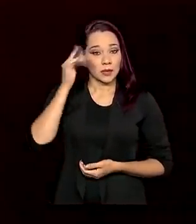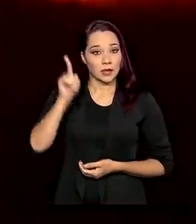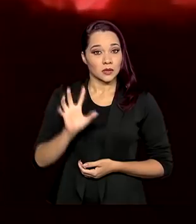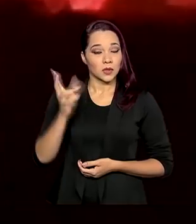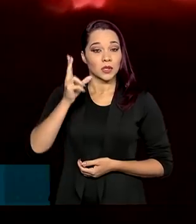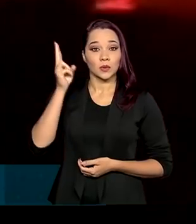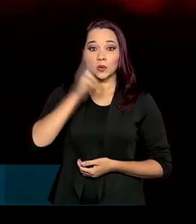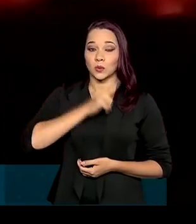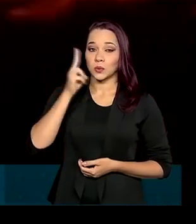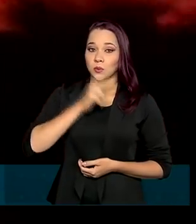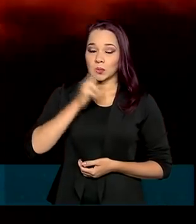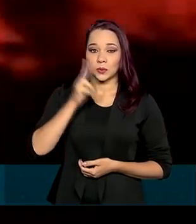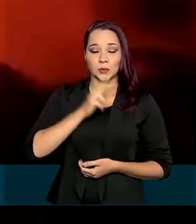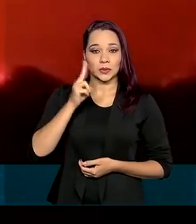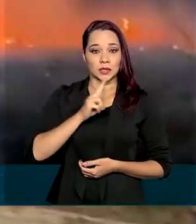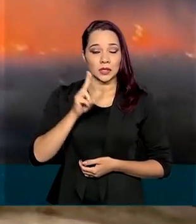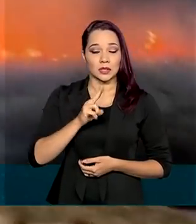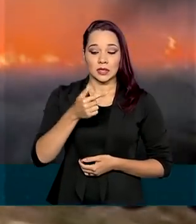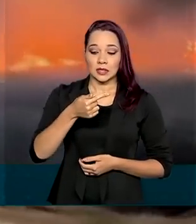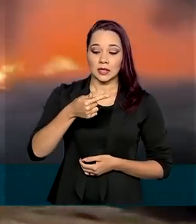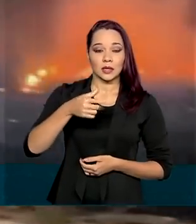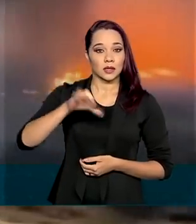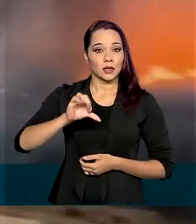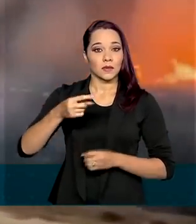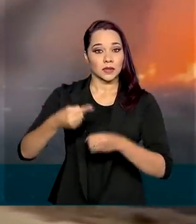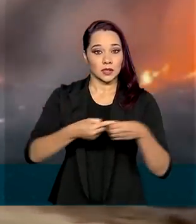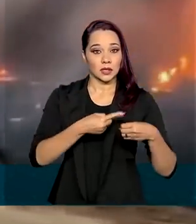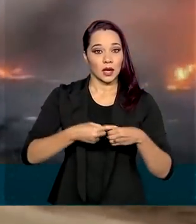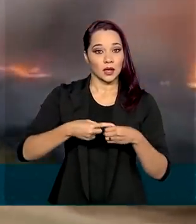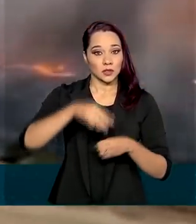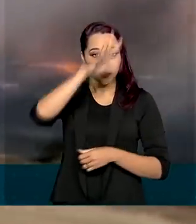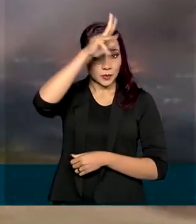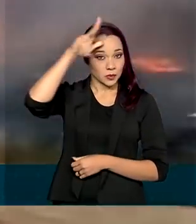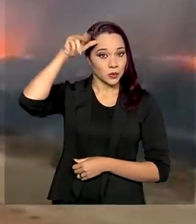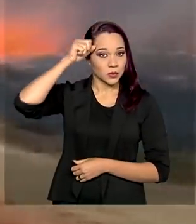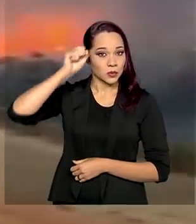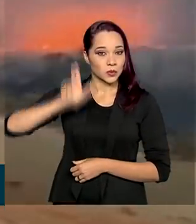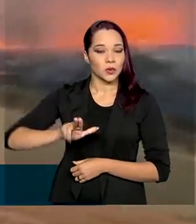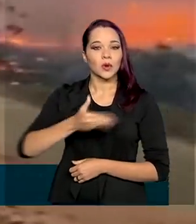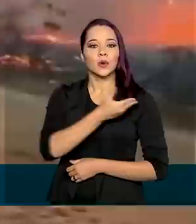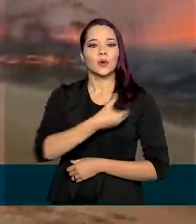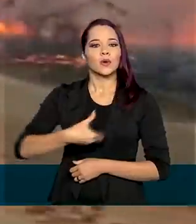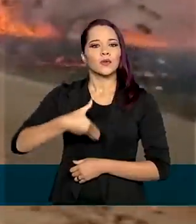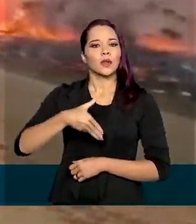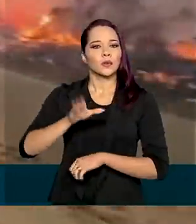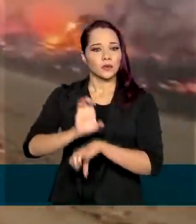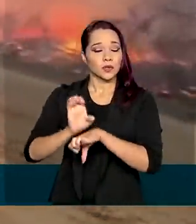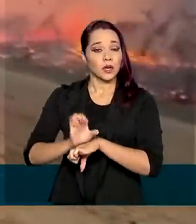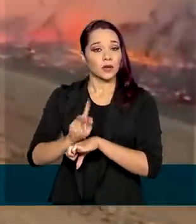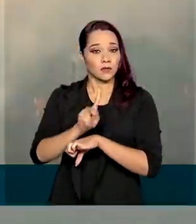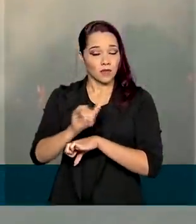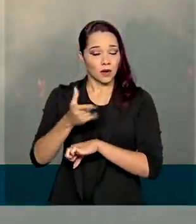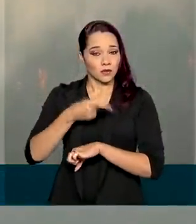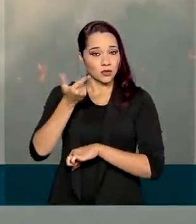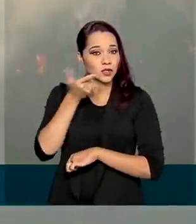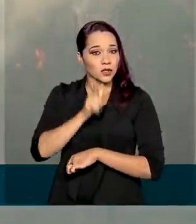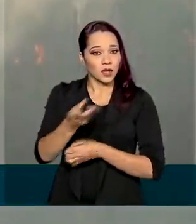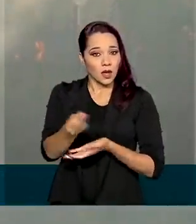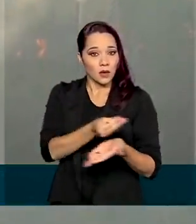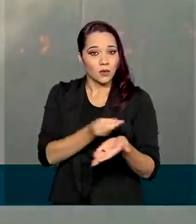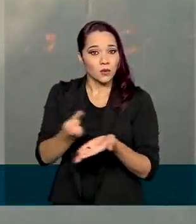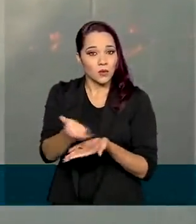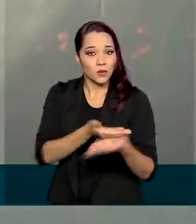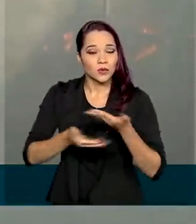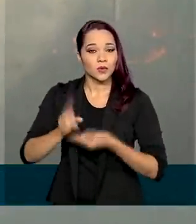situação de emergência em 79 cidades do Mato Grosso do Sul, o governo do Estado vai poder receber recursos da União